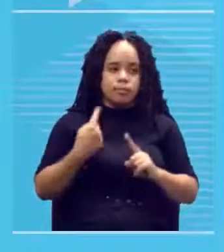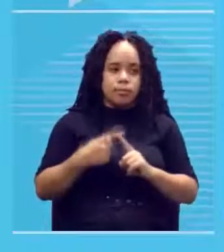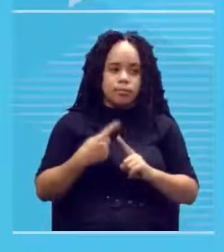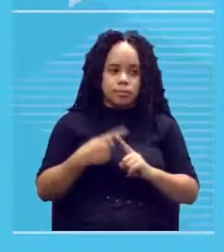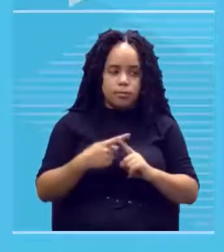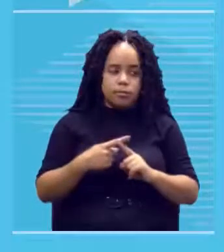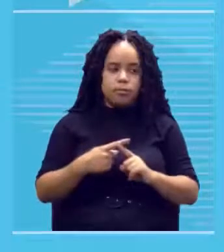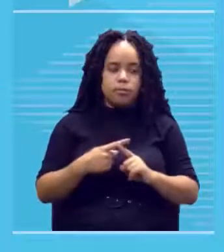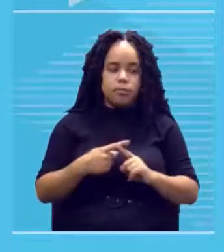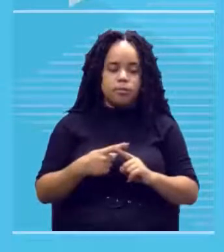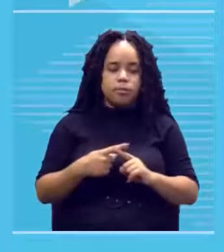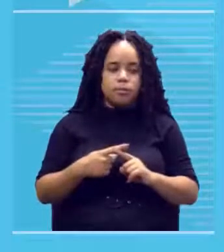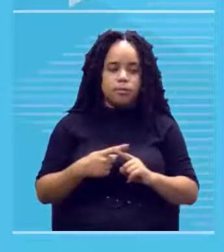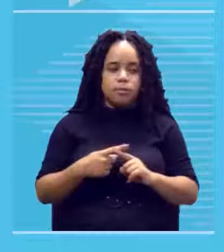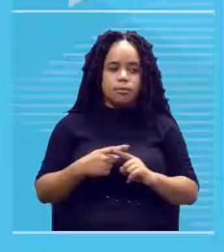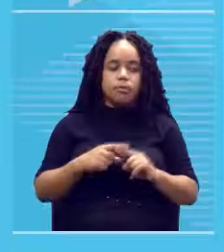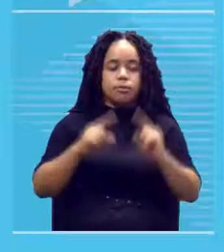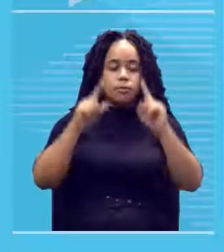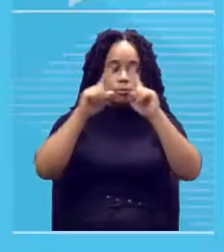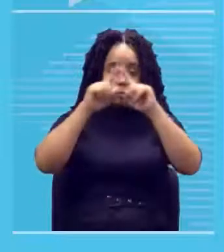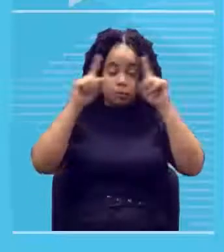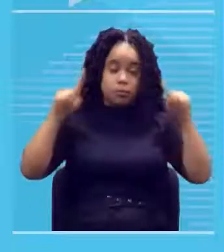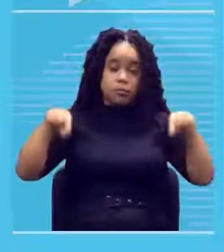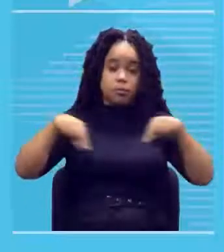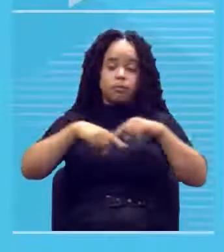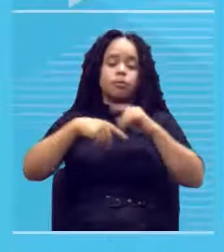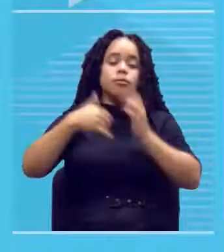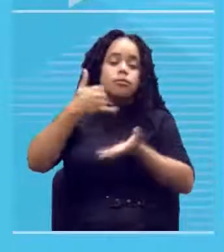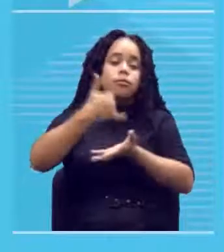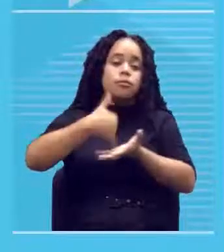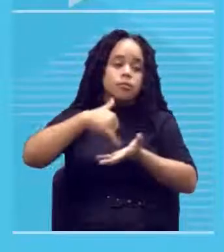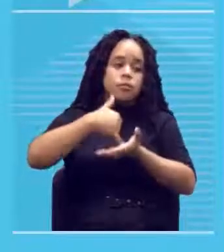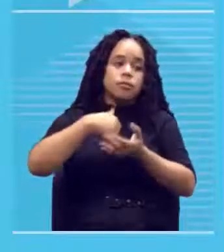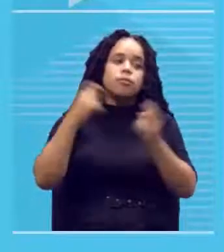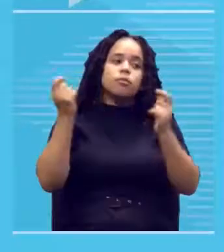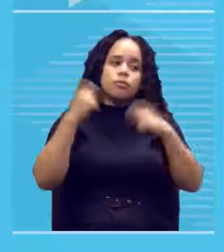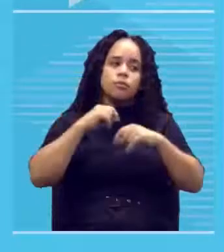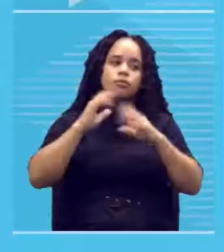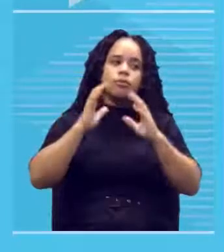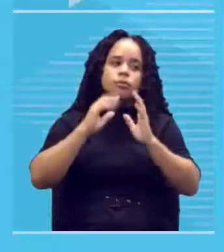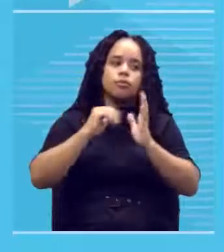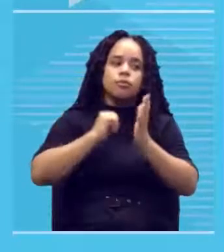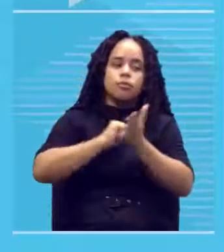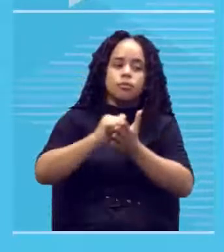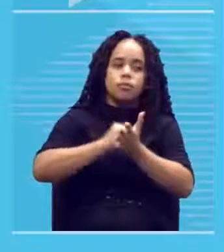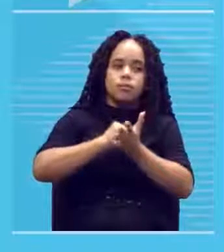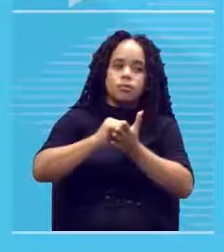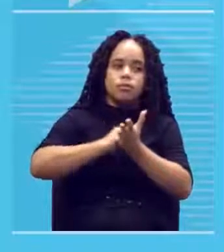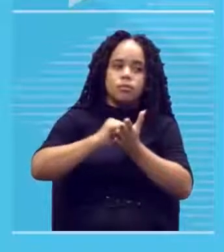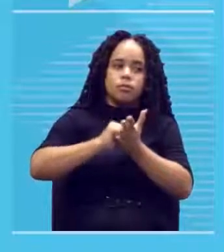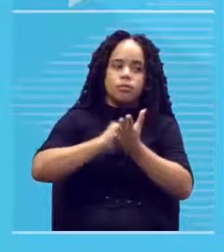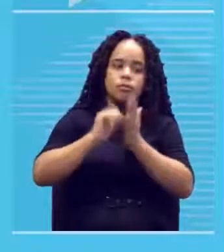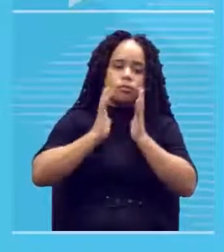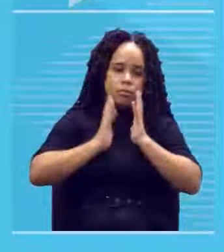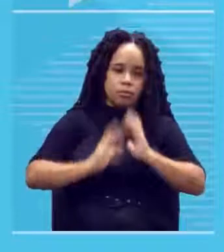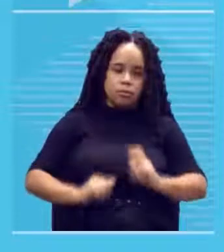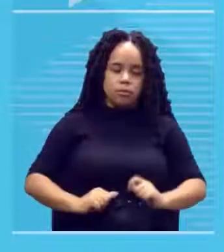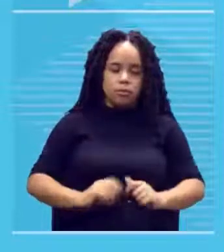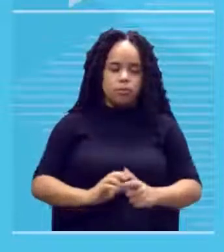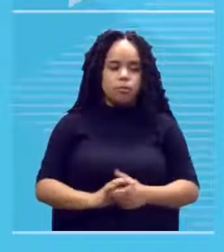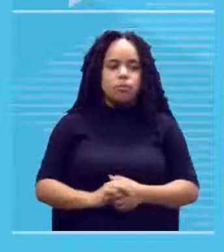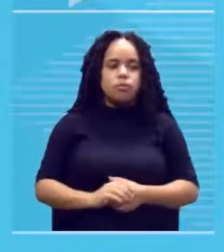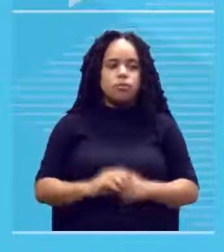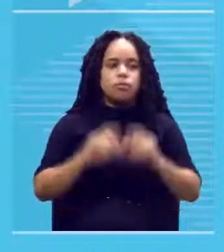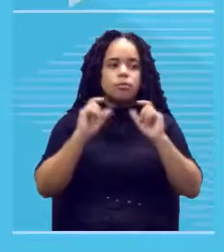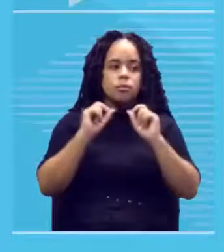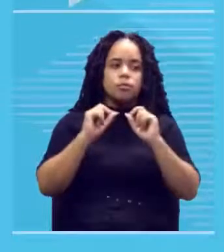essas essas telas pinturas elas podem ser lavadas limpas né com o